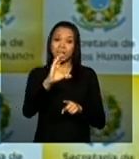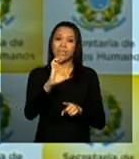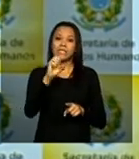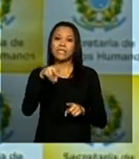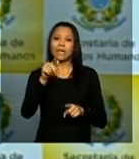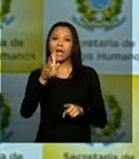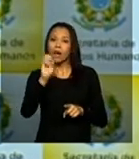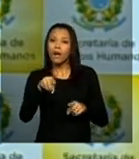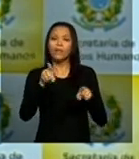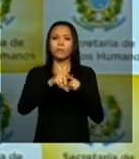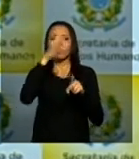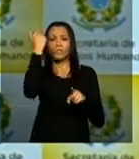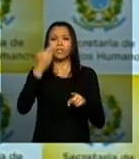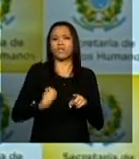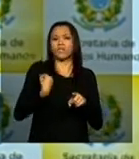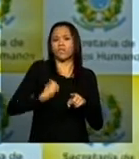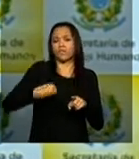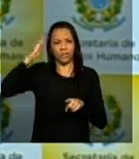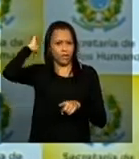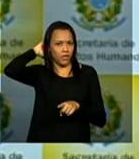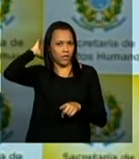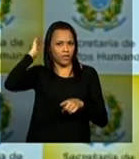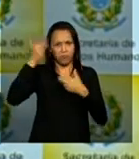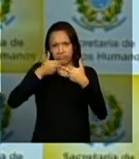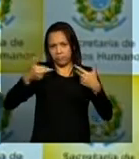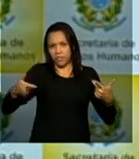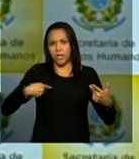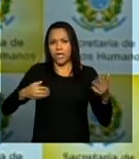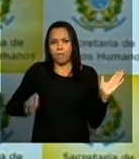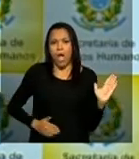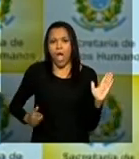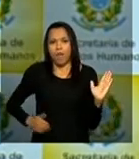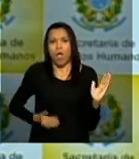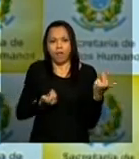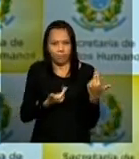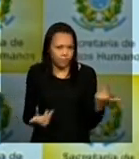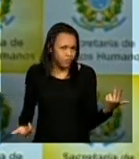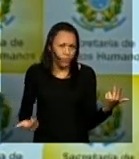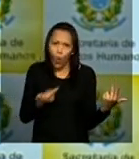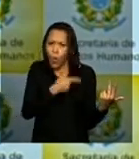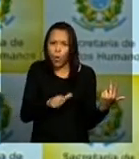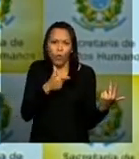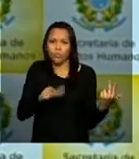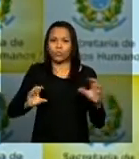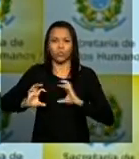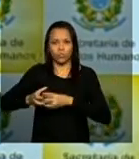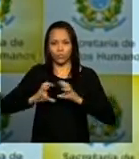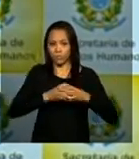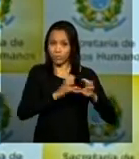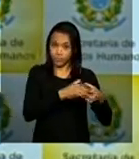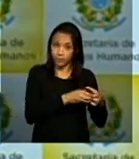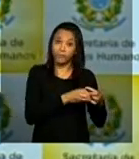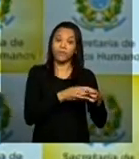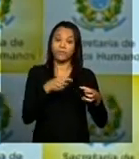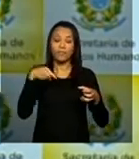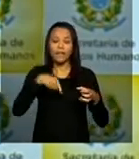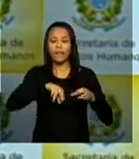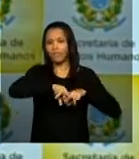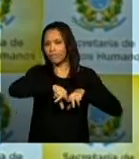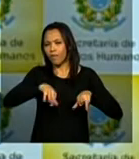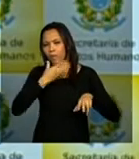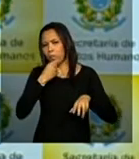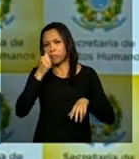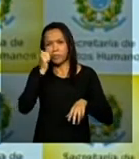amazônia comunidades hip hop entre outros que por motivos étnicos geográficos de gênero